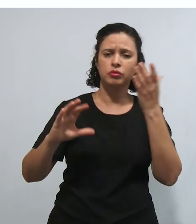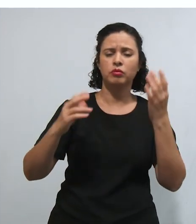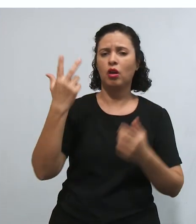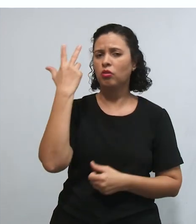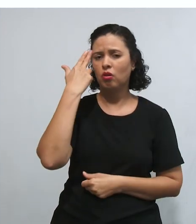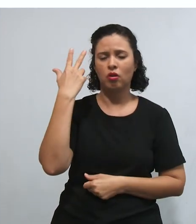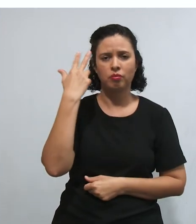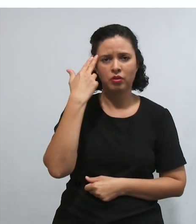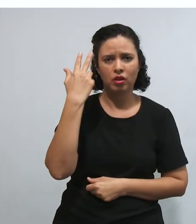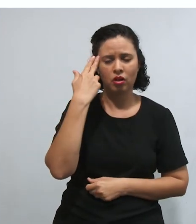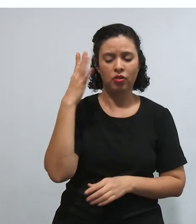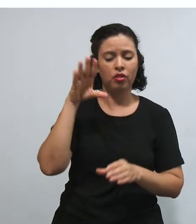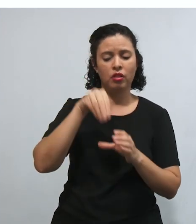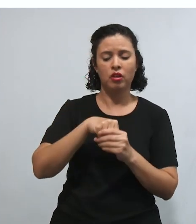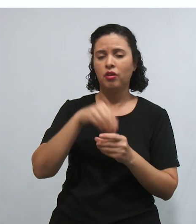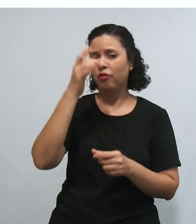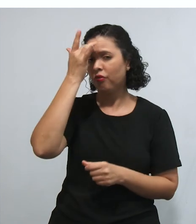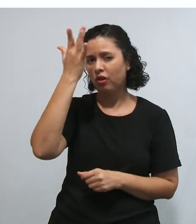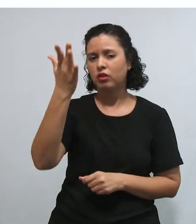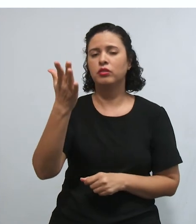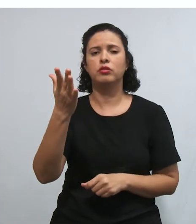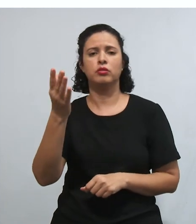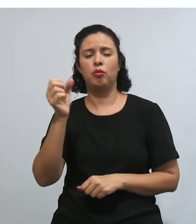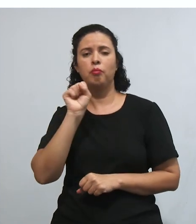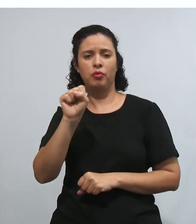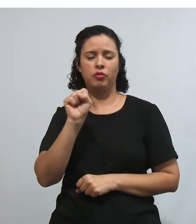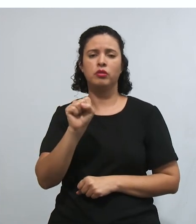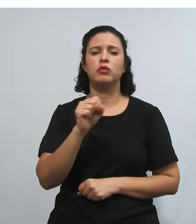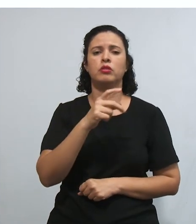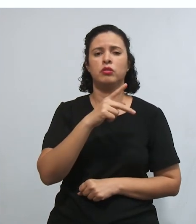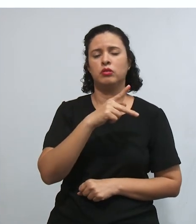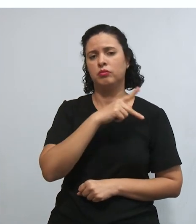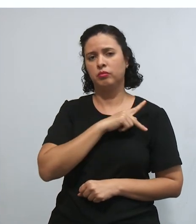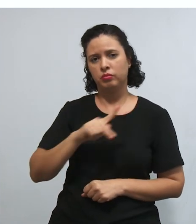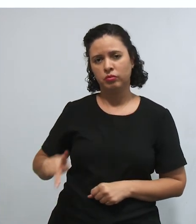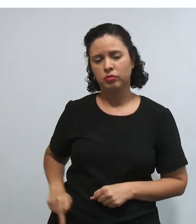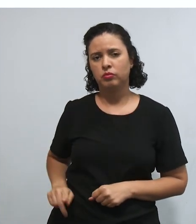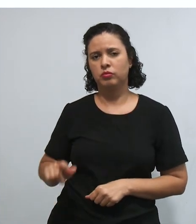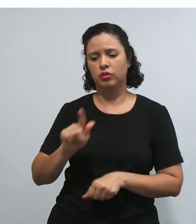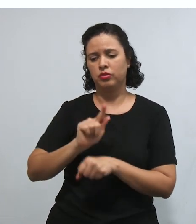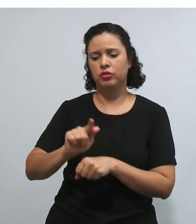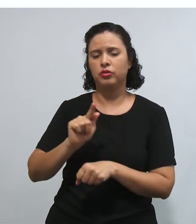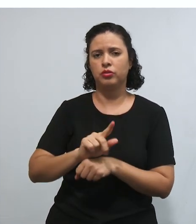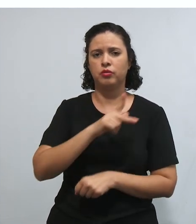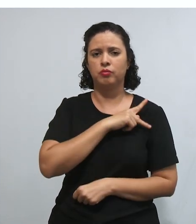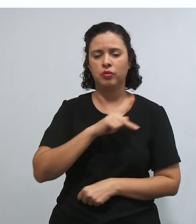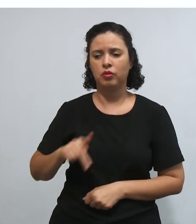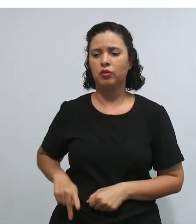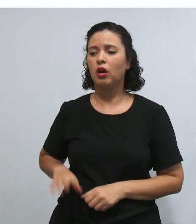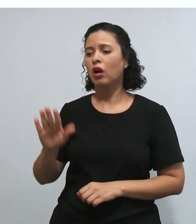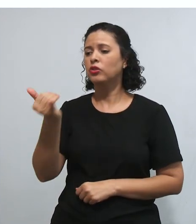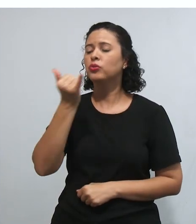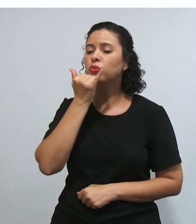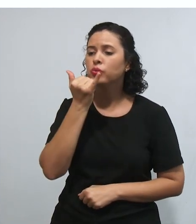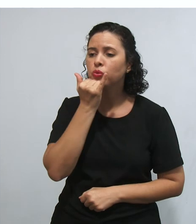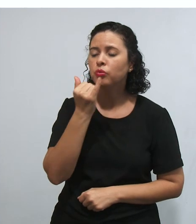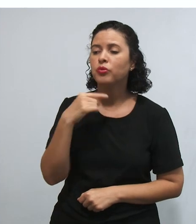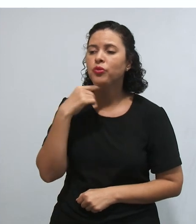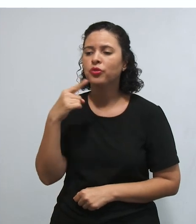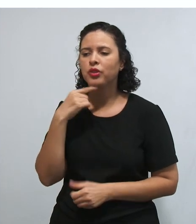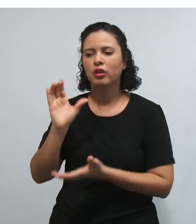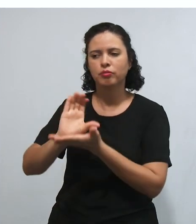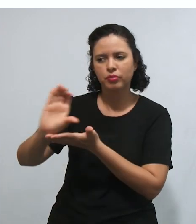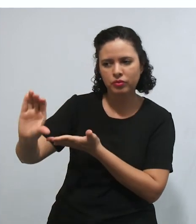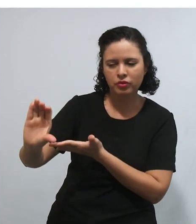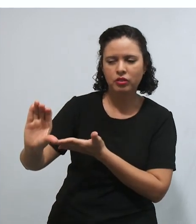isso se tornou muito fácil para o poder público, para o gestor público dar essa resposta. Eu não posso te atender, porque se eu te atendo,